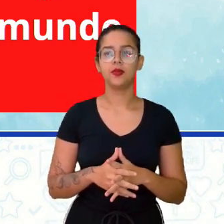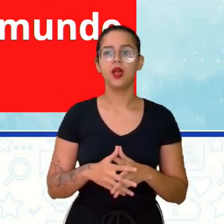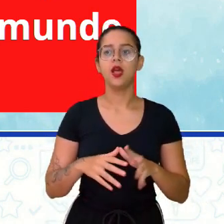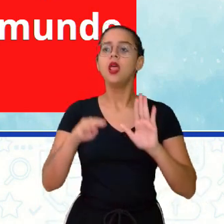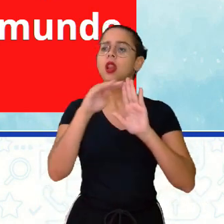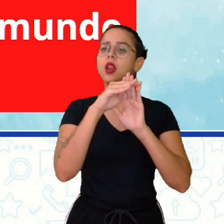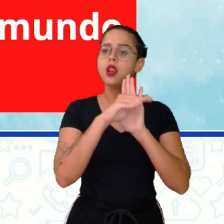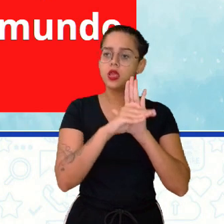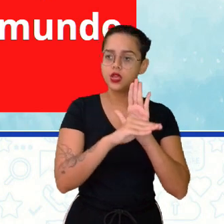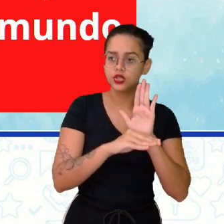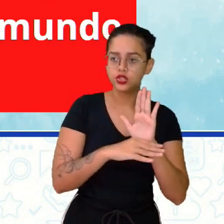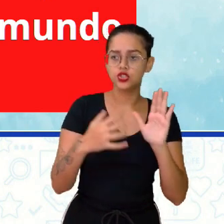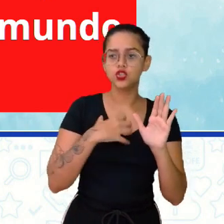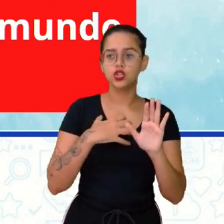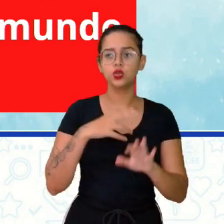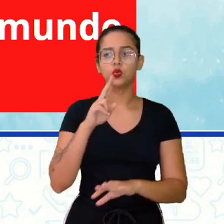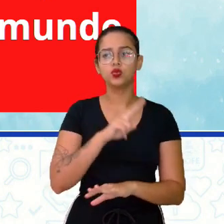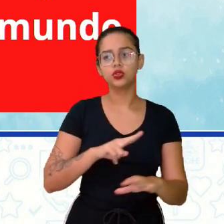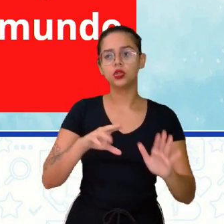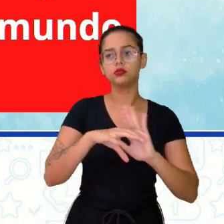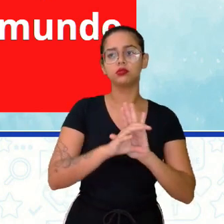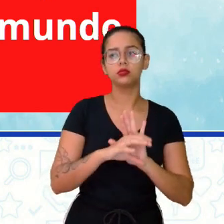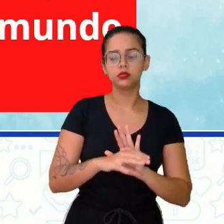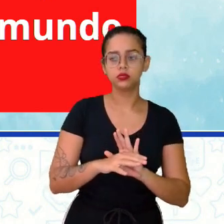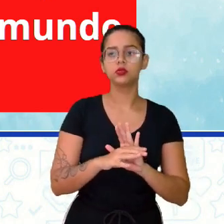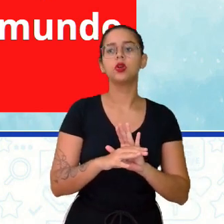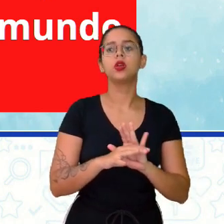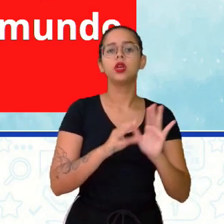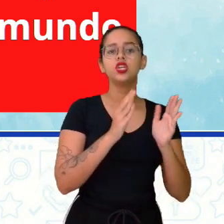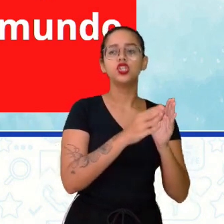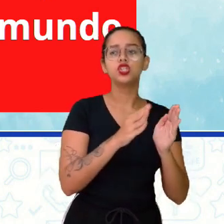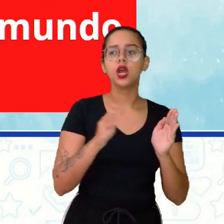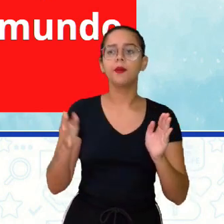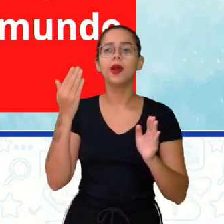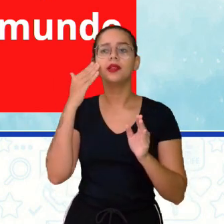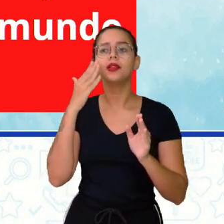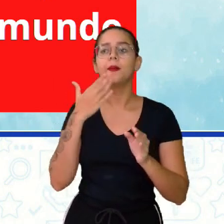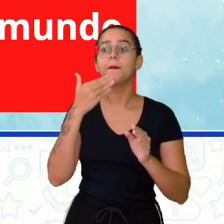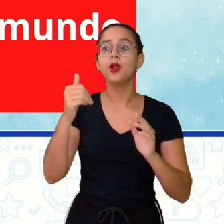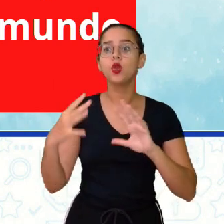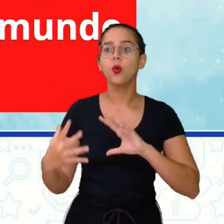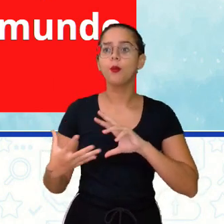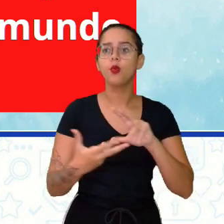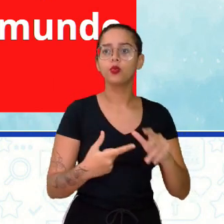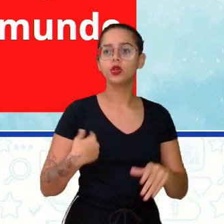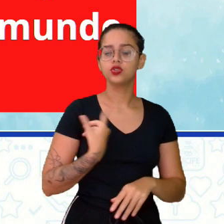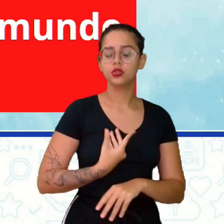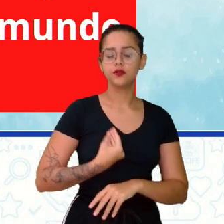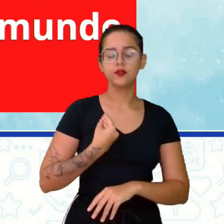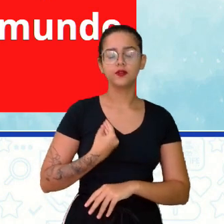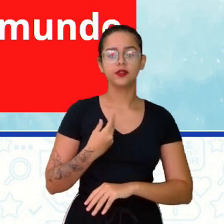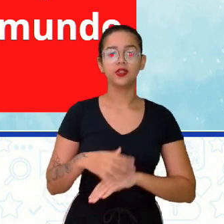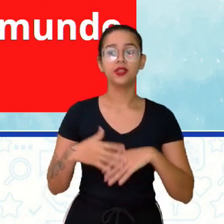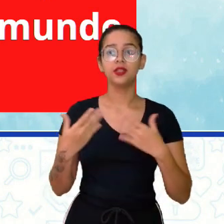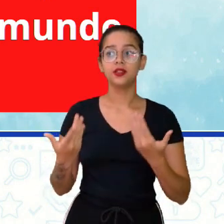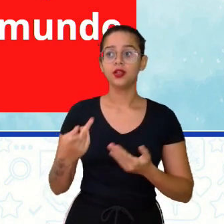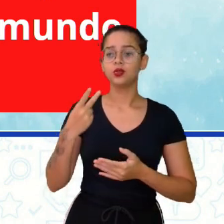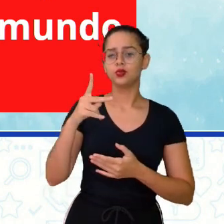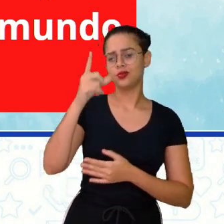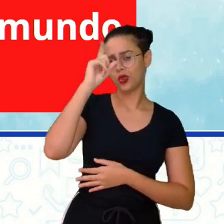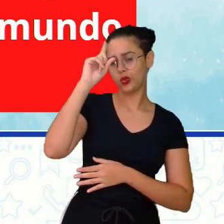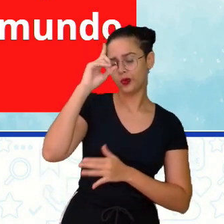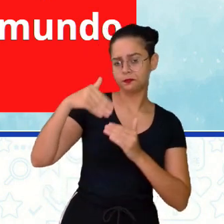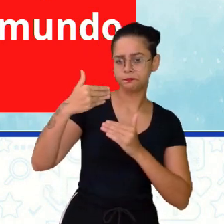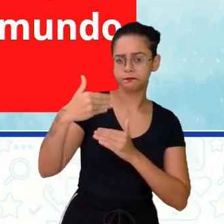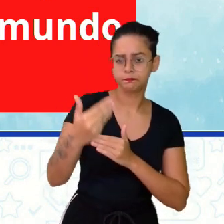Liste formas de utilizarmos o conceito de escala para compreender melhor o mundo que vivemos. Então, no seu dia